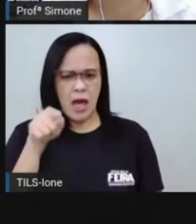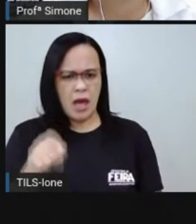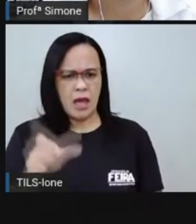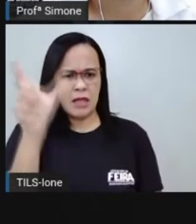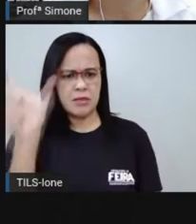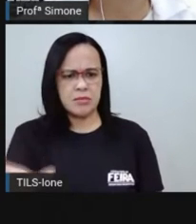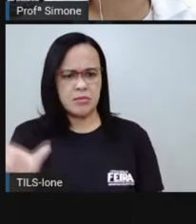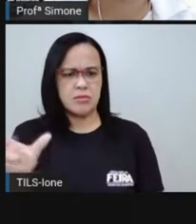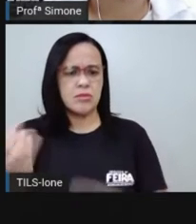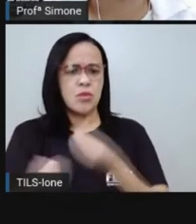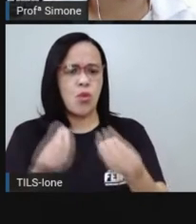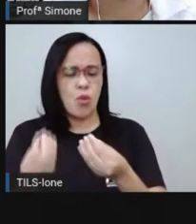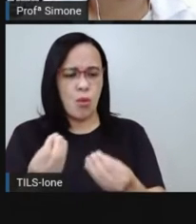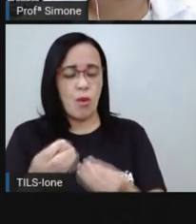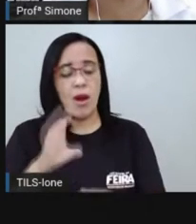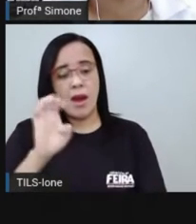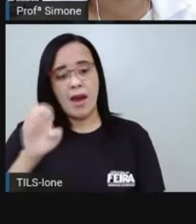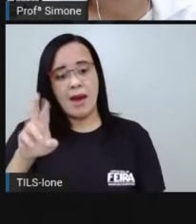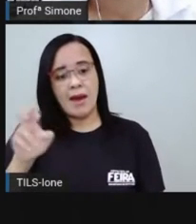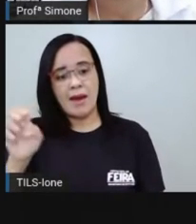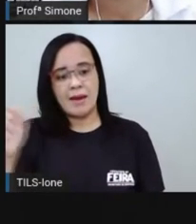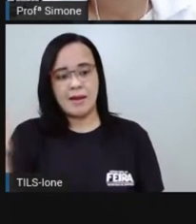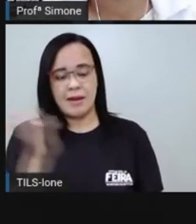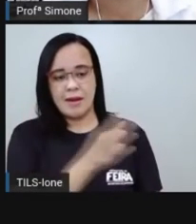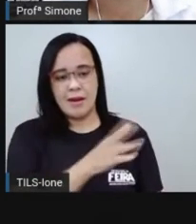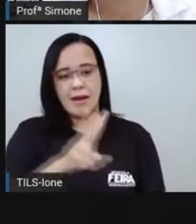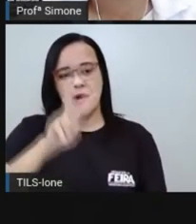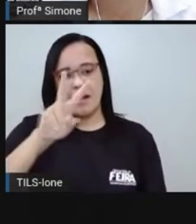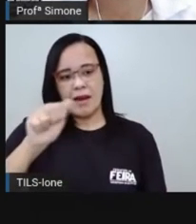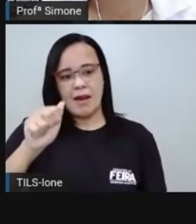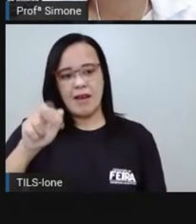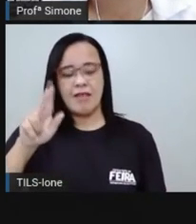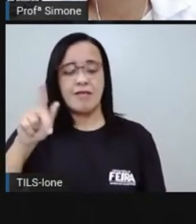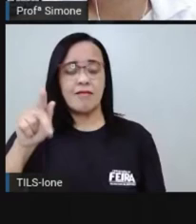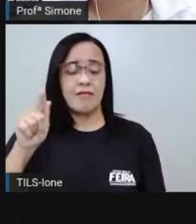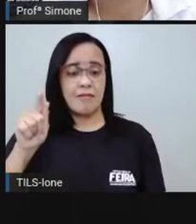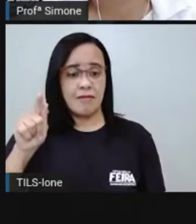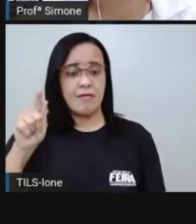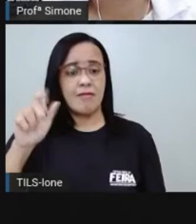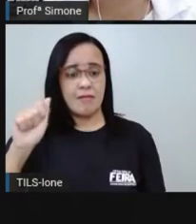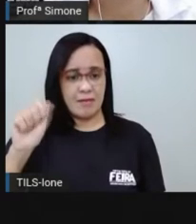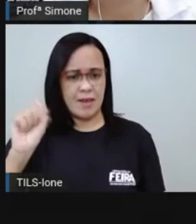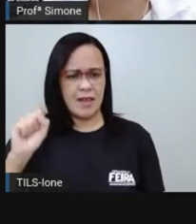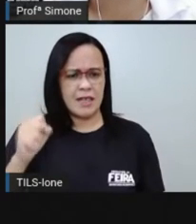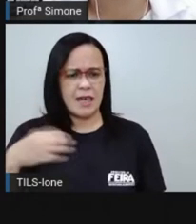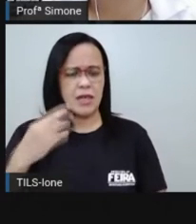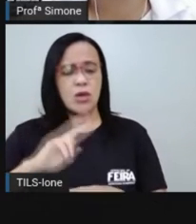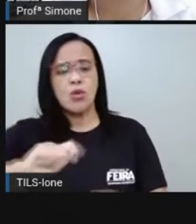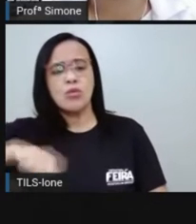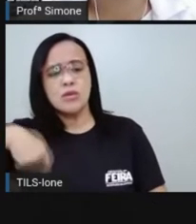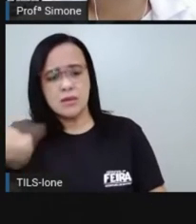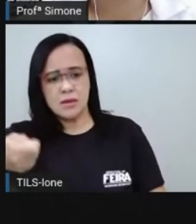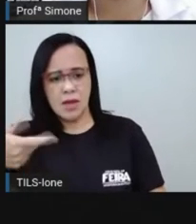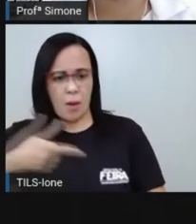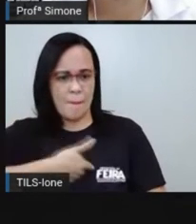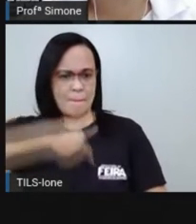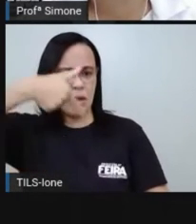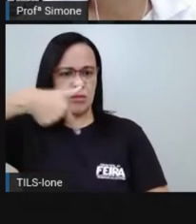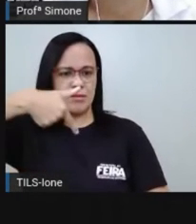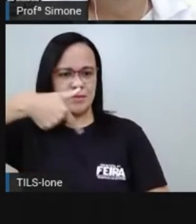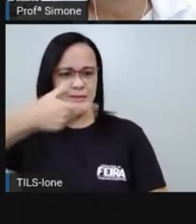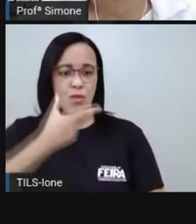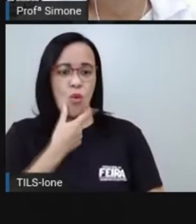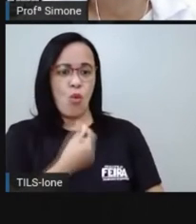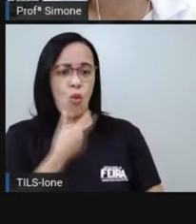chamado de Era Vargas. Lembra que eu falei que teve momentos na nossa história que o povo brasileiro foi impedido de votar?